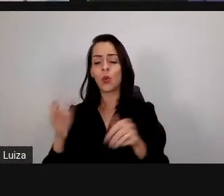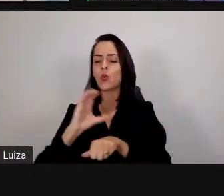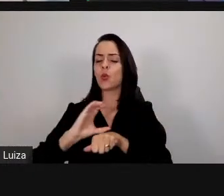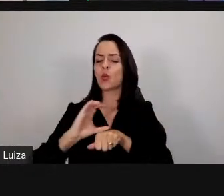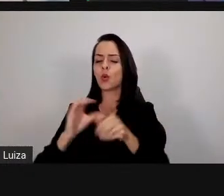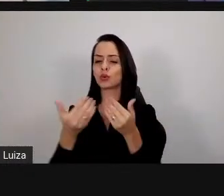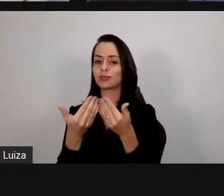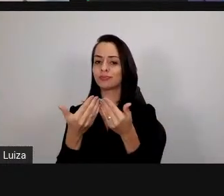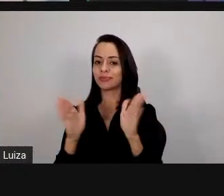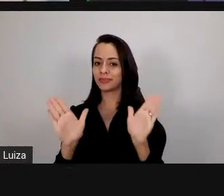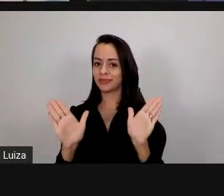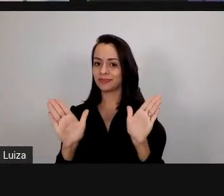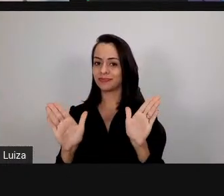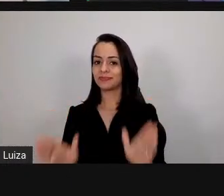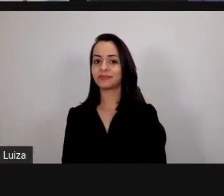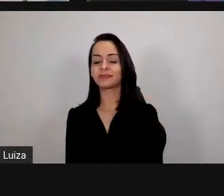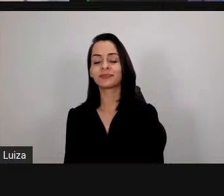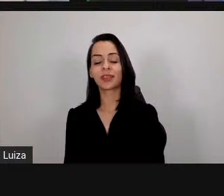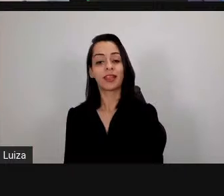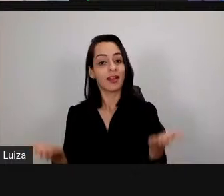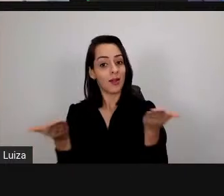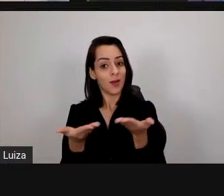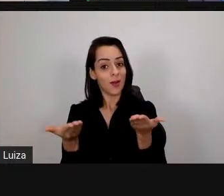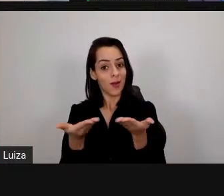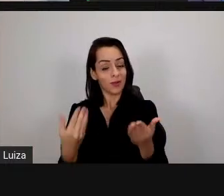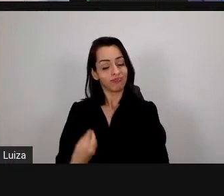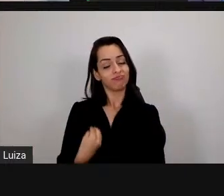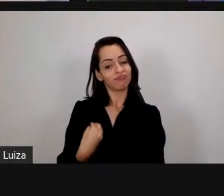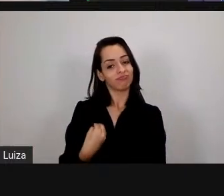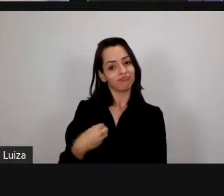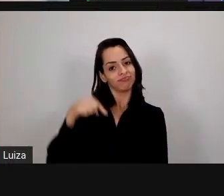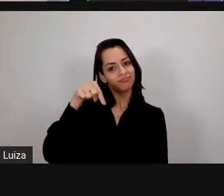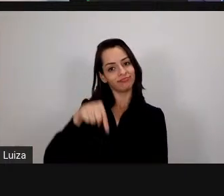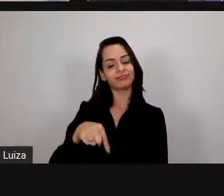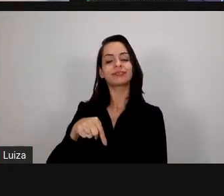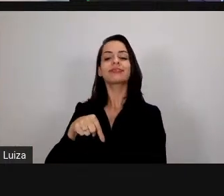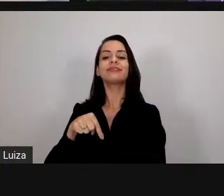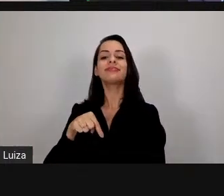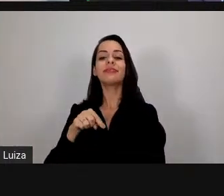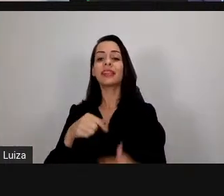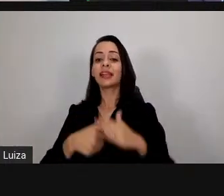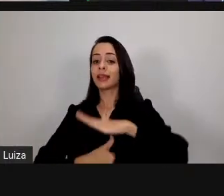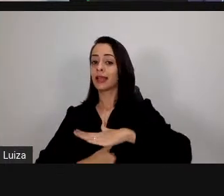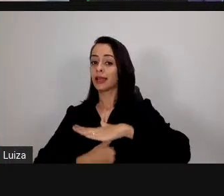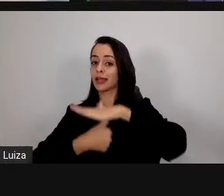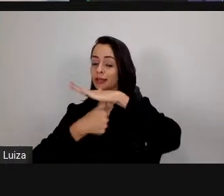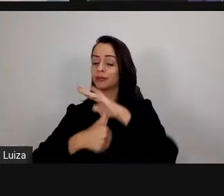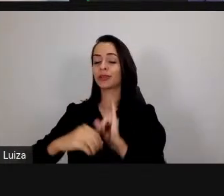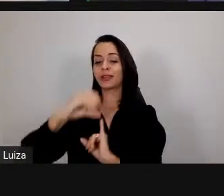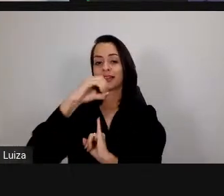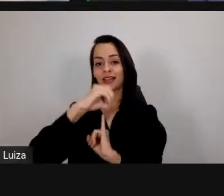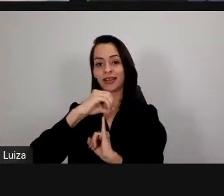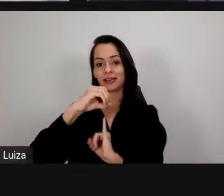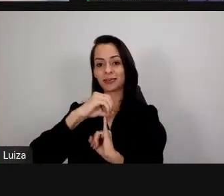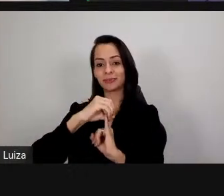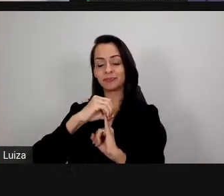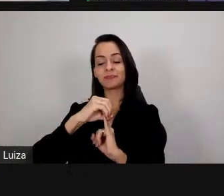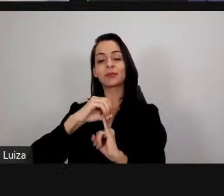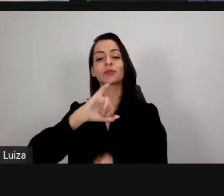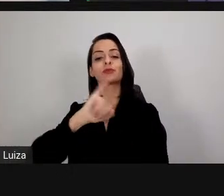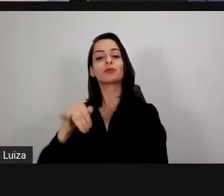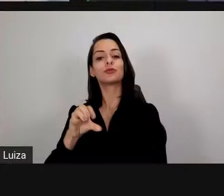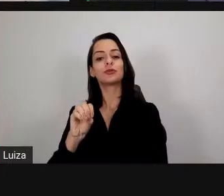conosco, a magnífica reitora do Instituto Federal do Norte de Minas Gerais e FNMG, senhora Joaquina